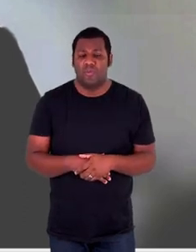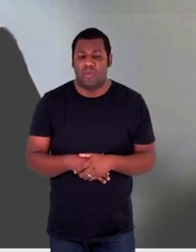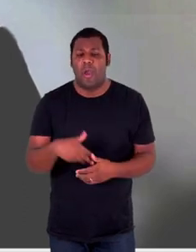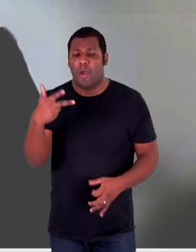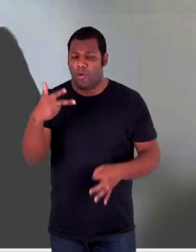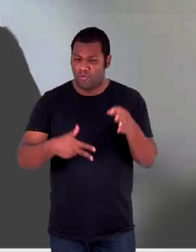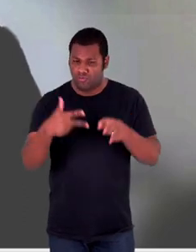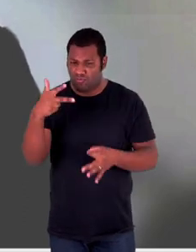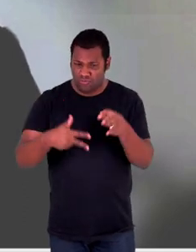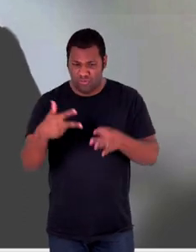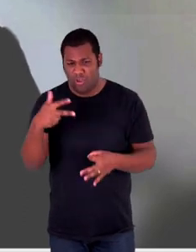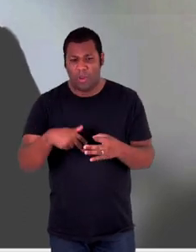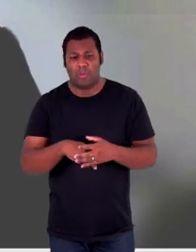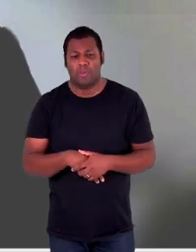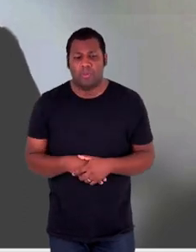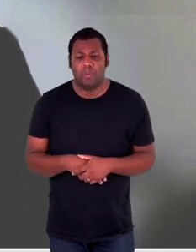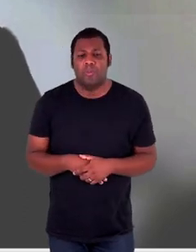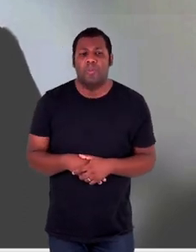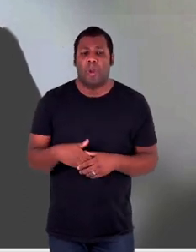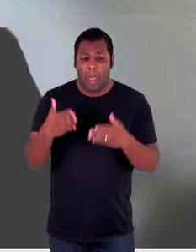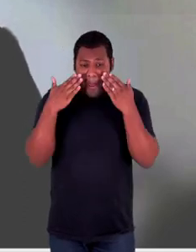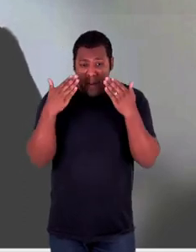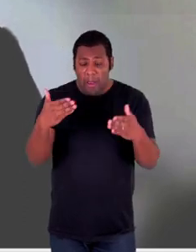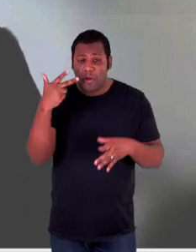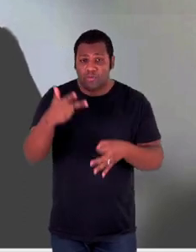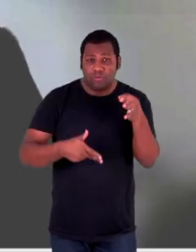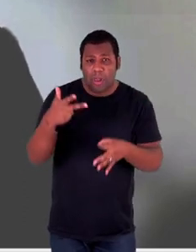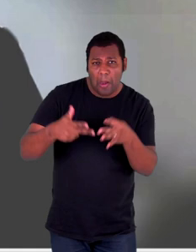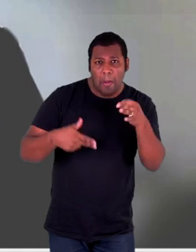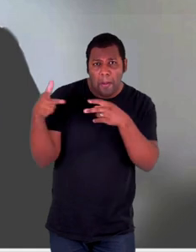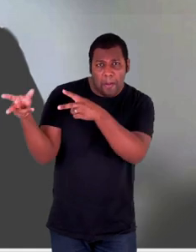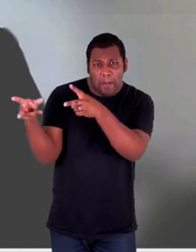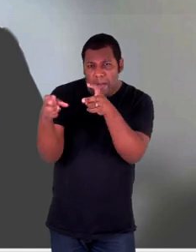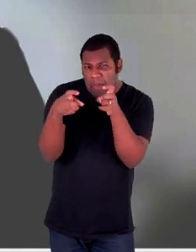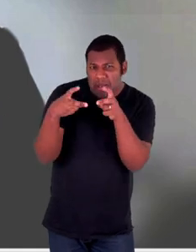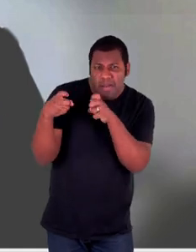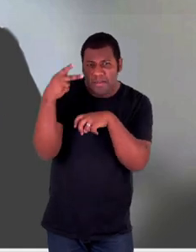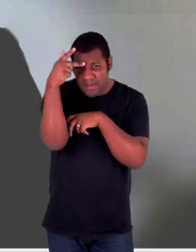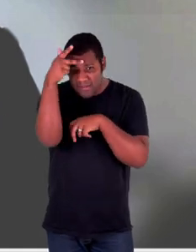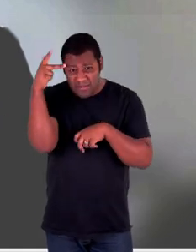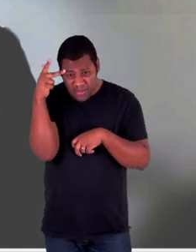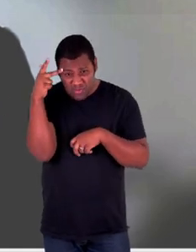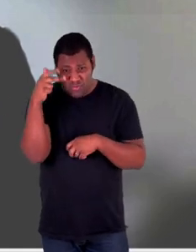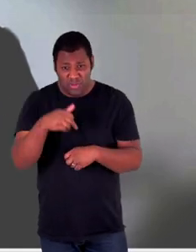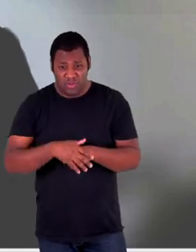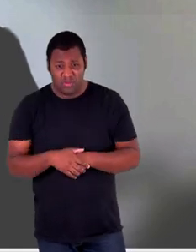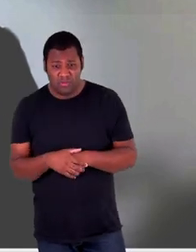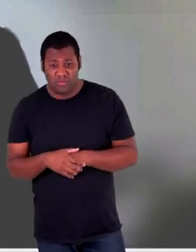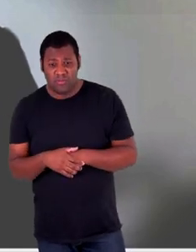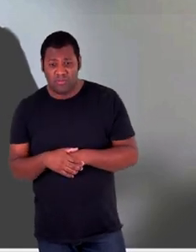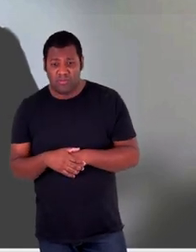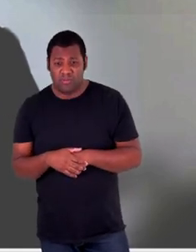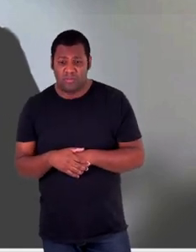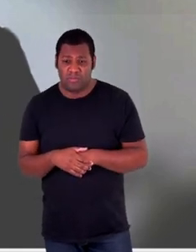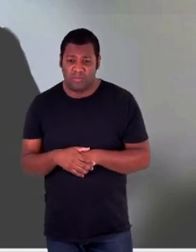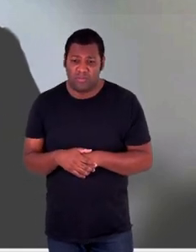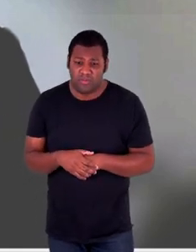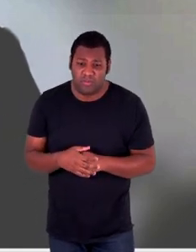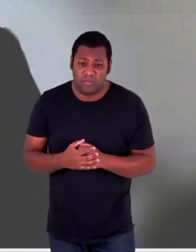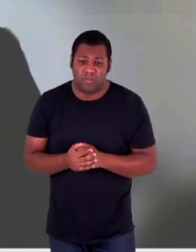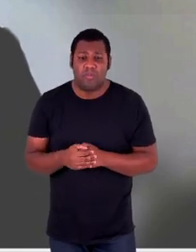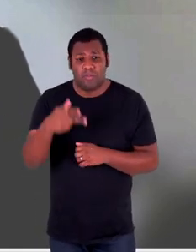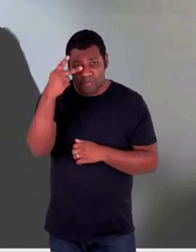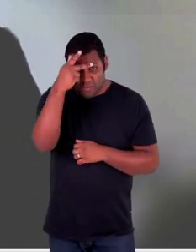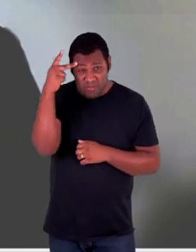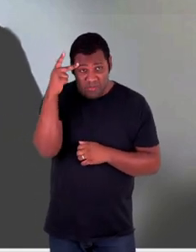primeiro falo, como uma instância adequada de percepção dessas pessoas, de percepção de uma maneira geral do que seriam essas